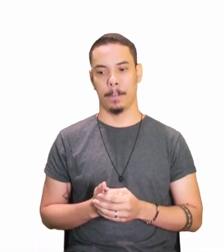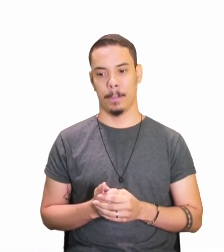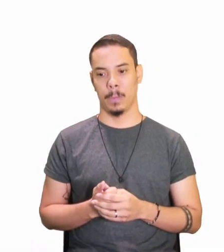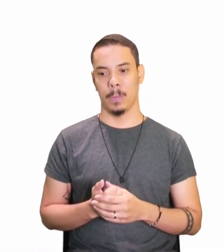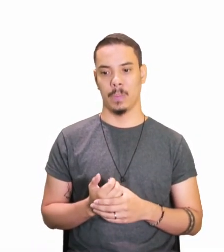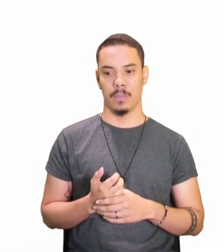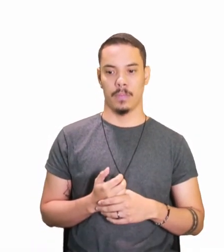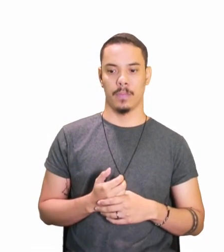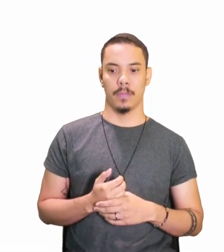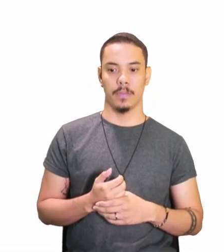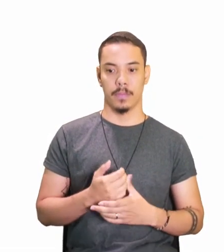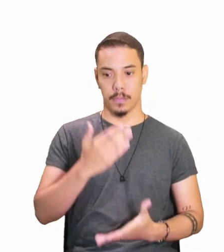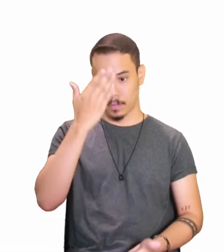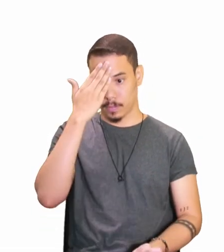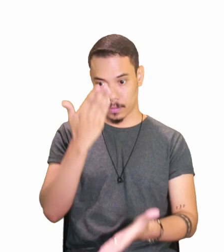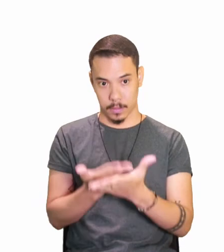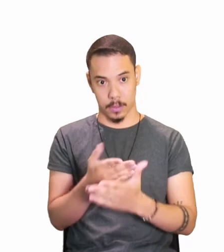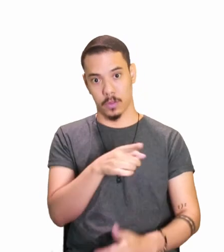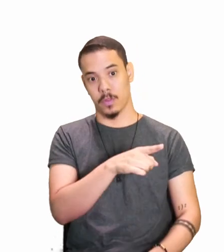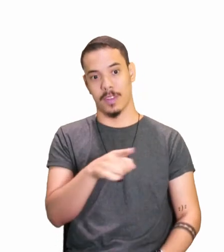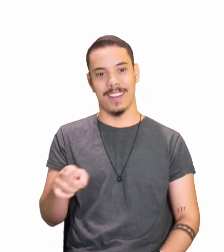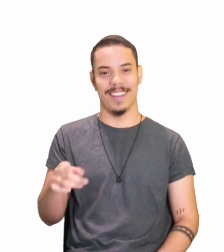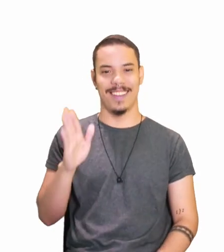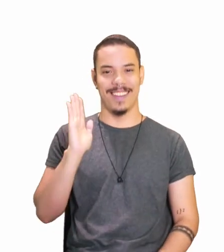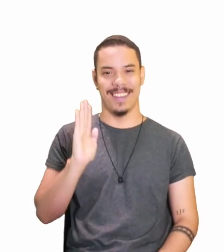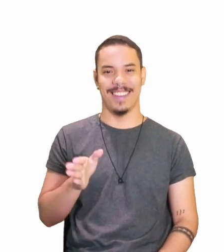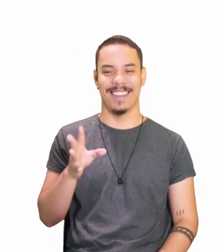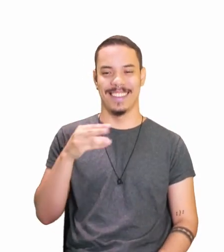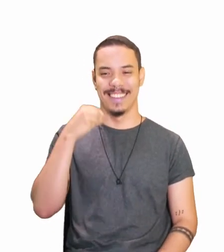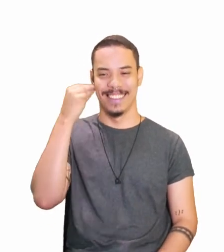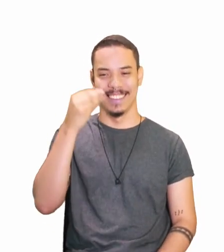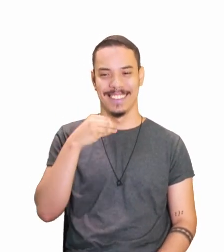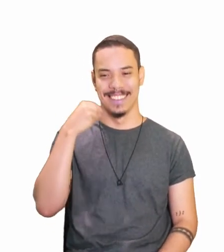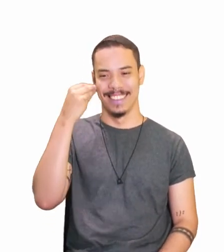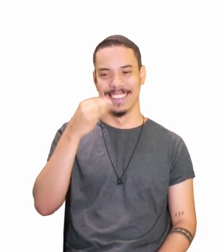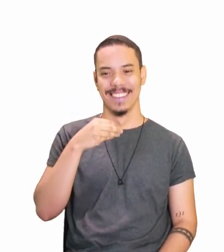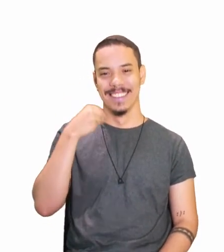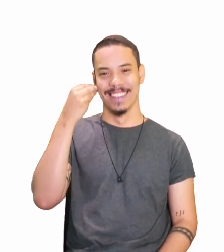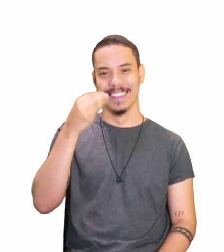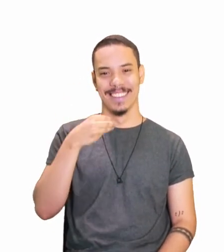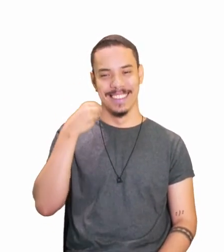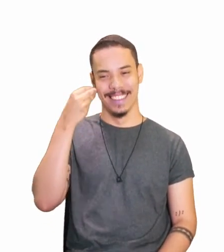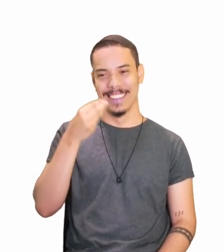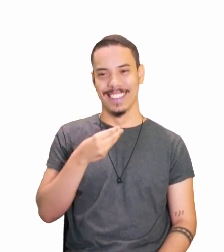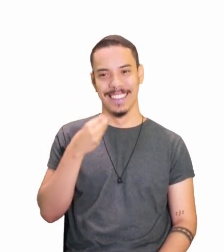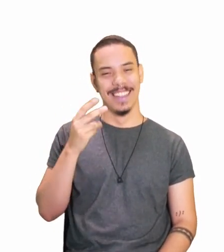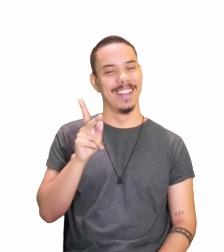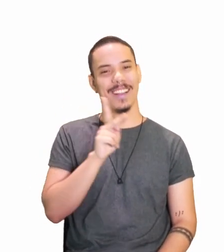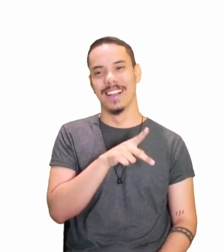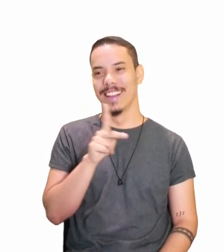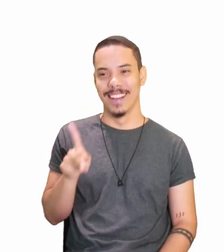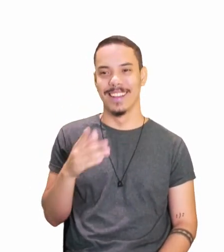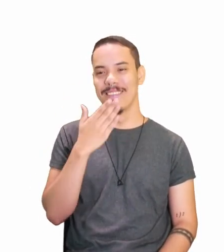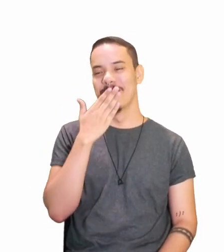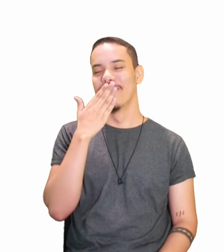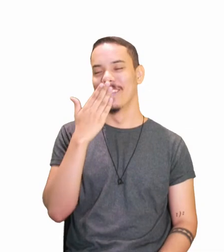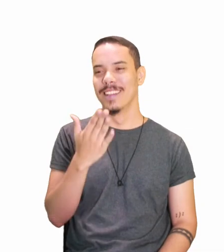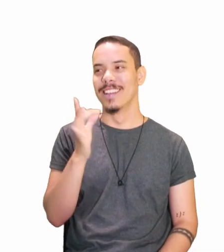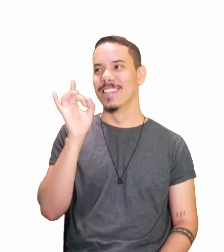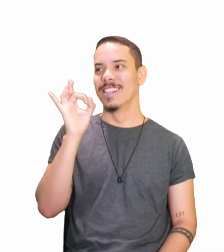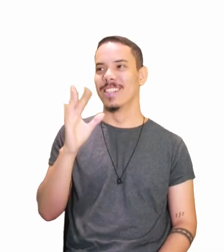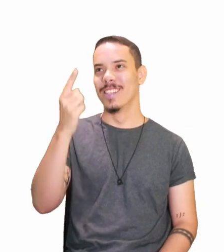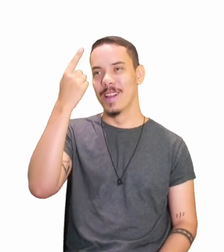lá, acho que vocês já estão especialistas, é, é, a professora só quer passar mapa